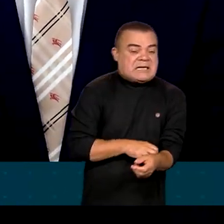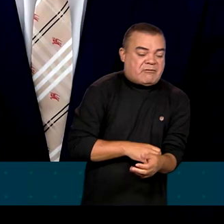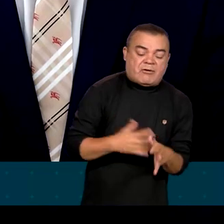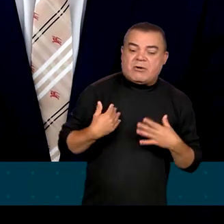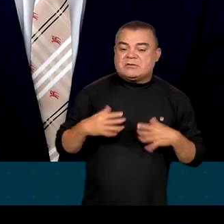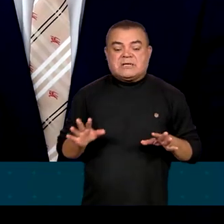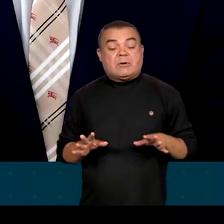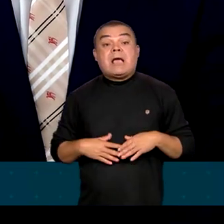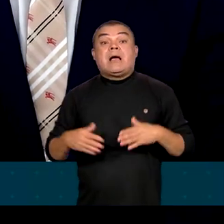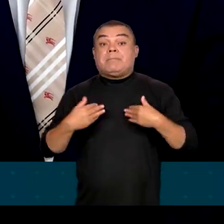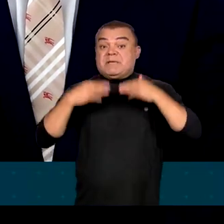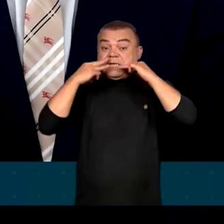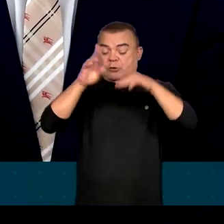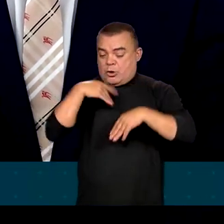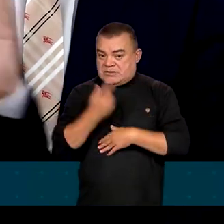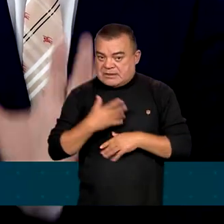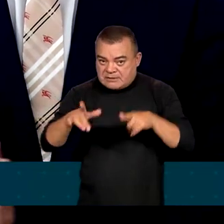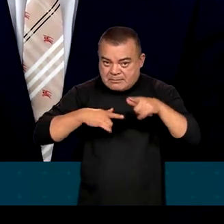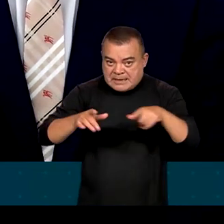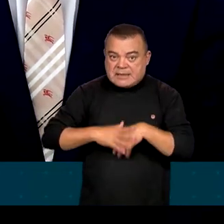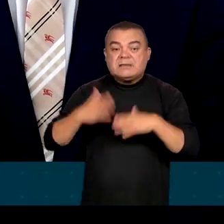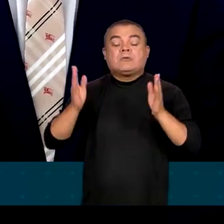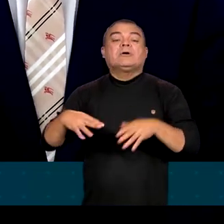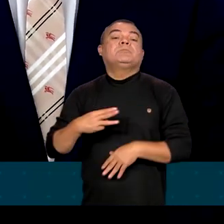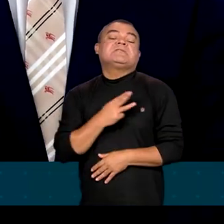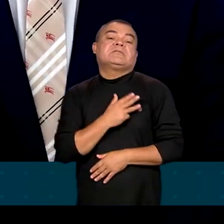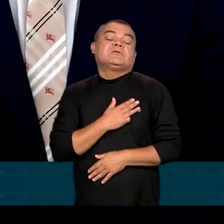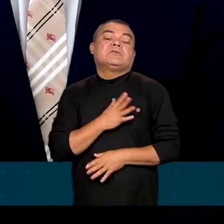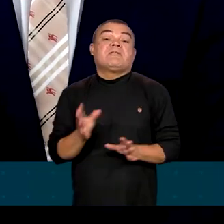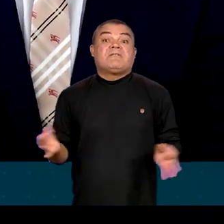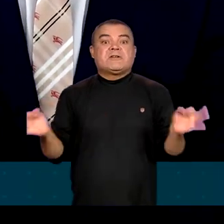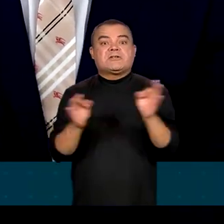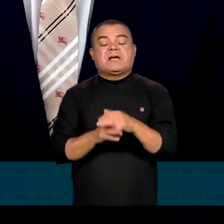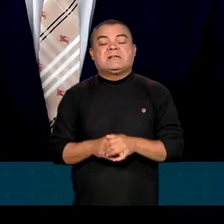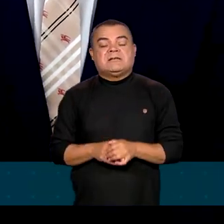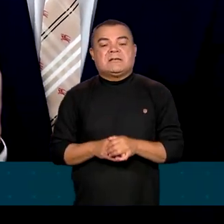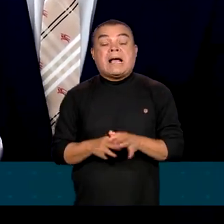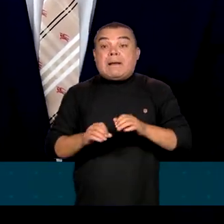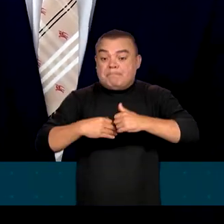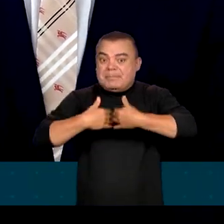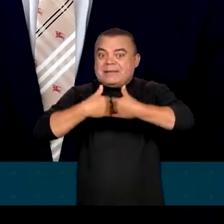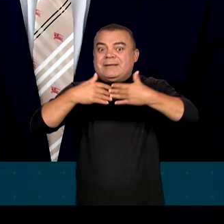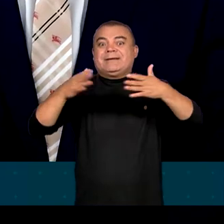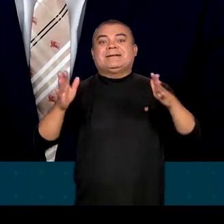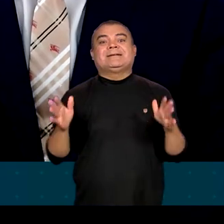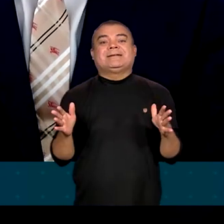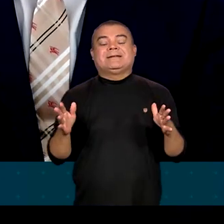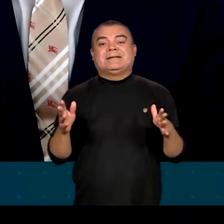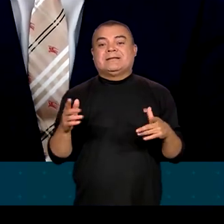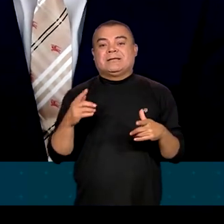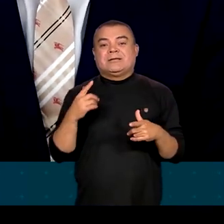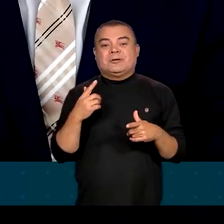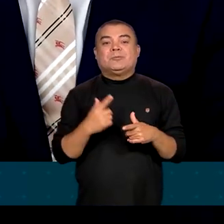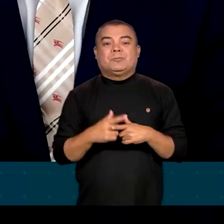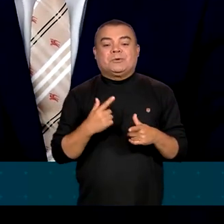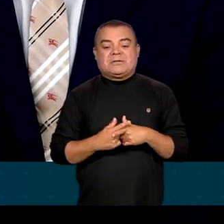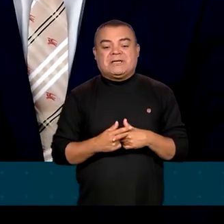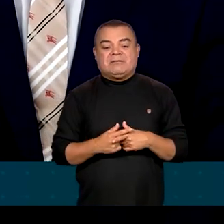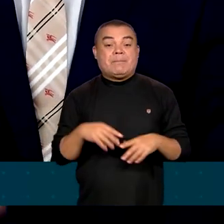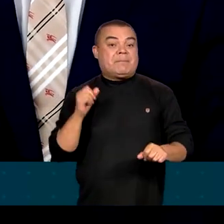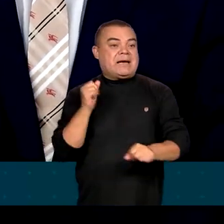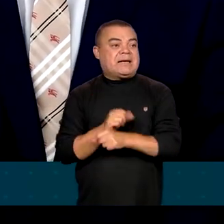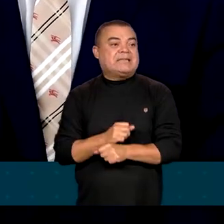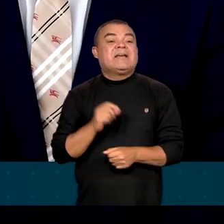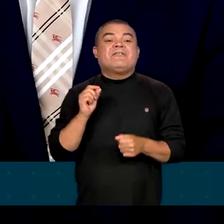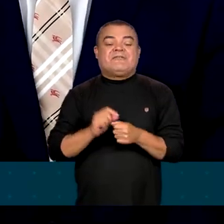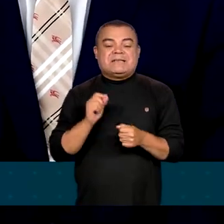nossa é trabalhar. E agora o presidente Lula vai fechar com chave de ouro. Fechar não, abrir. Porque o Brasil vai parar de fazer